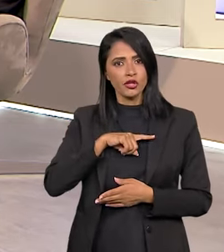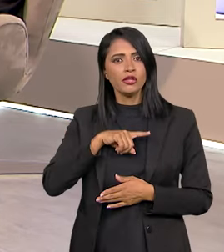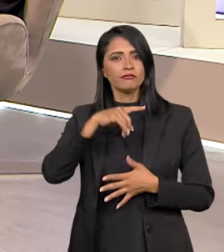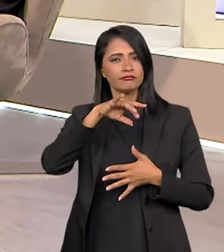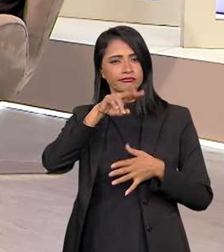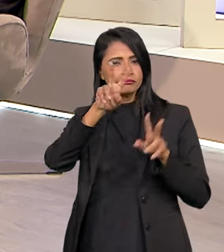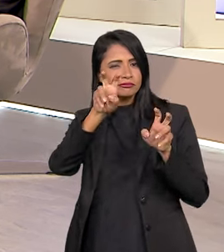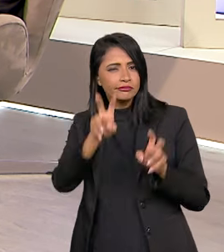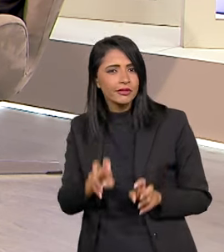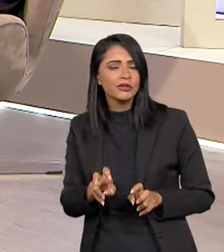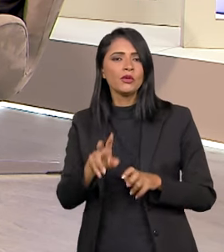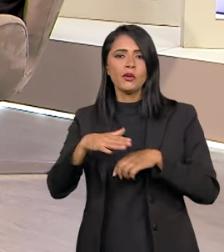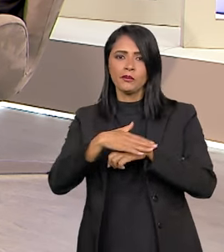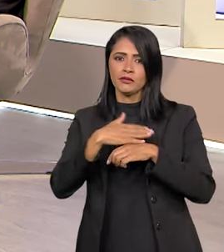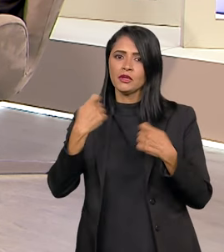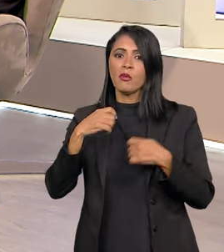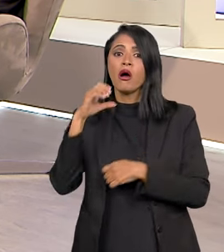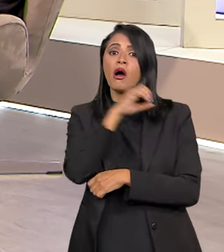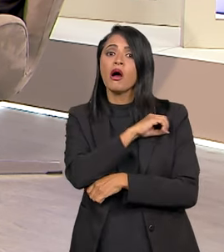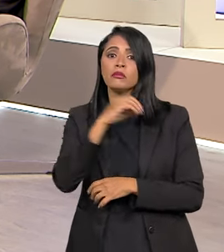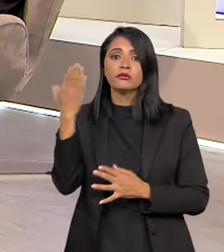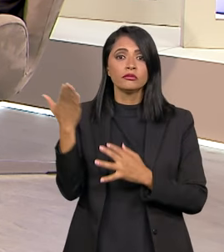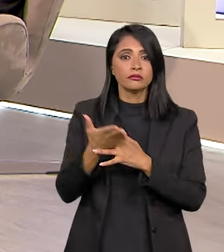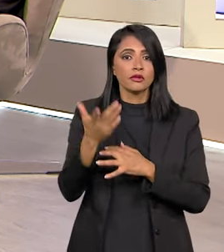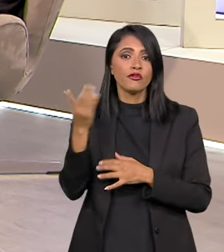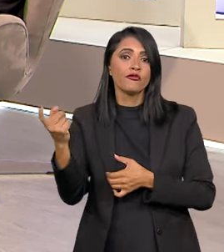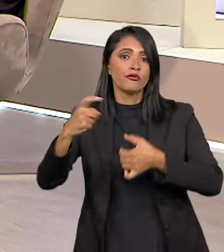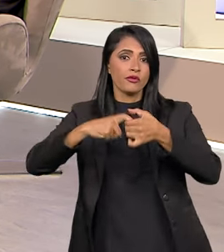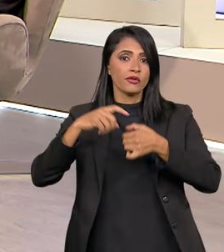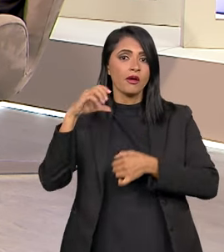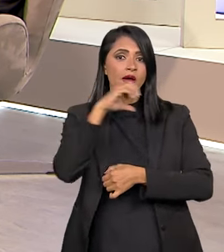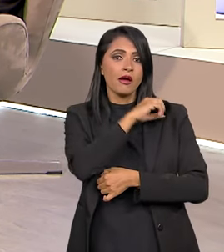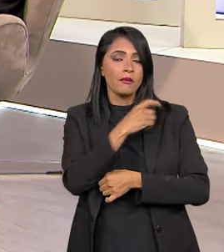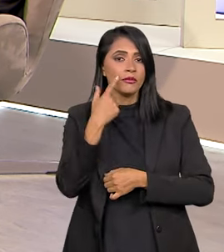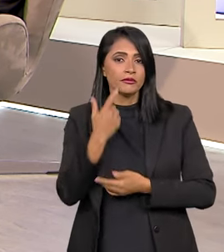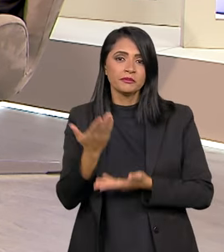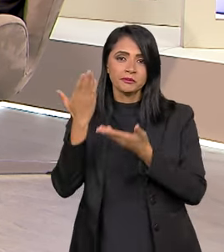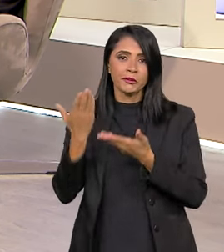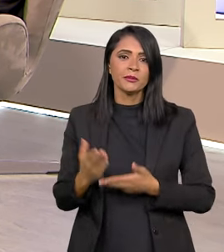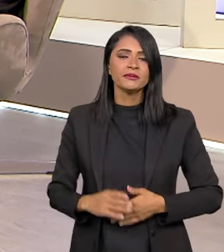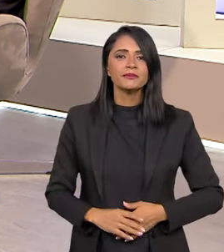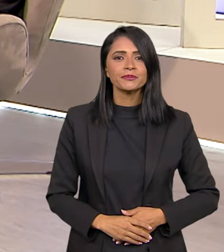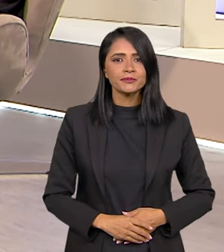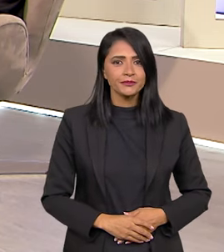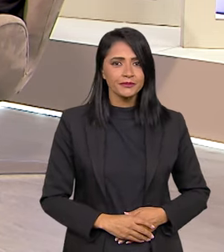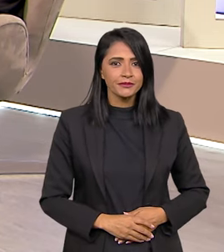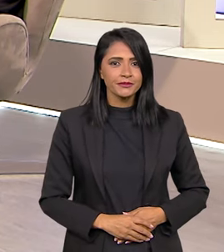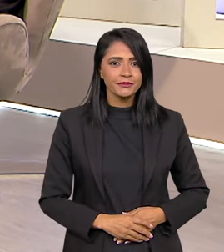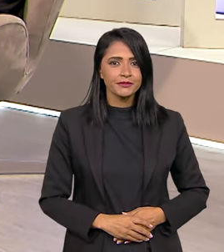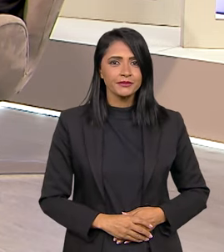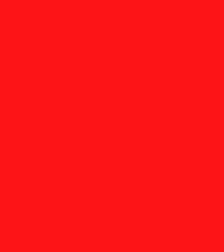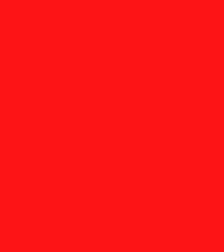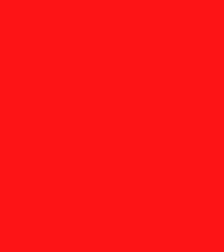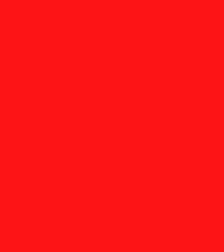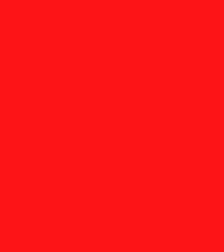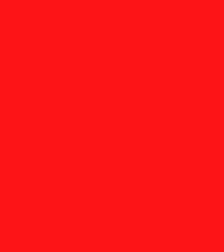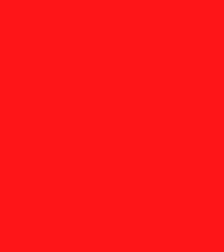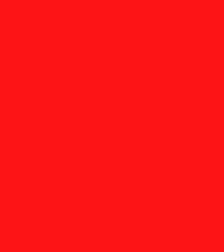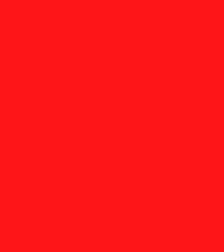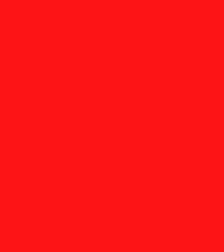importante. Mas a gente ainda tem muito assunto, mas precisamos fazer um rápido intervalo e voltaremos em instantes aqui com o Brasil em Palma.